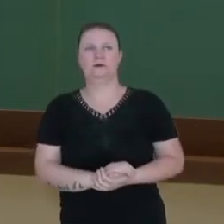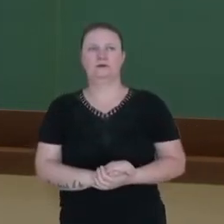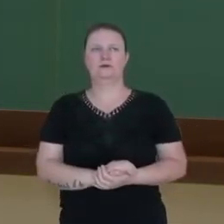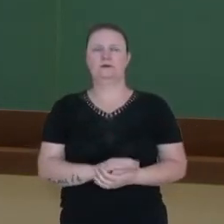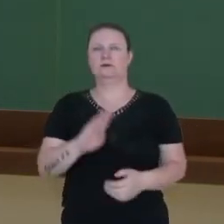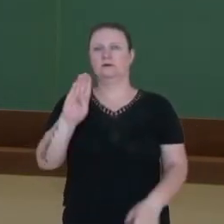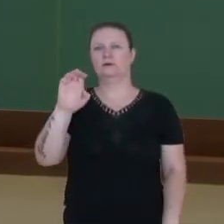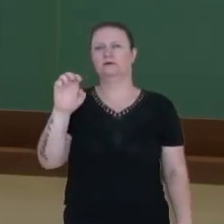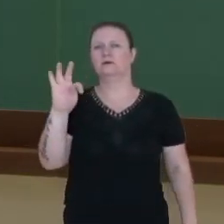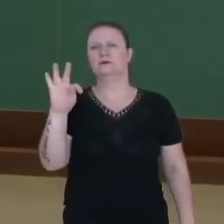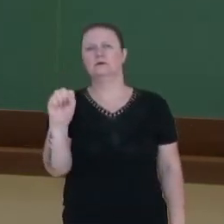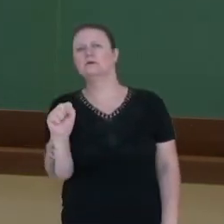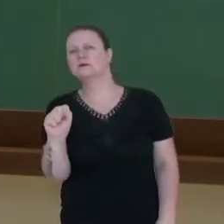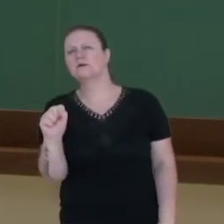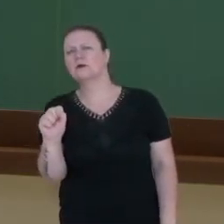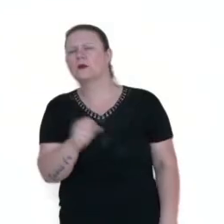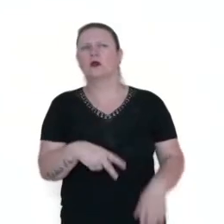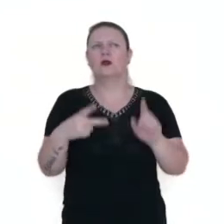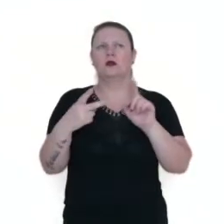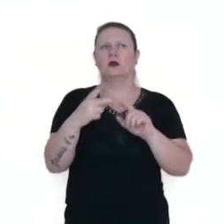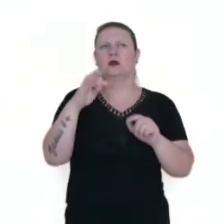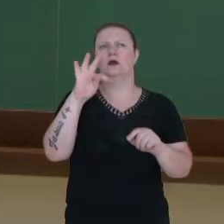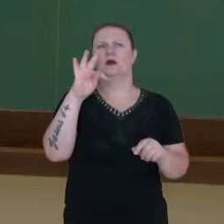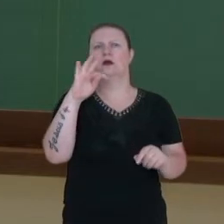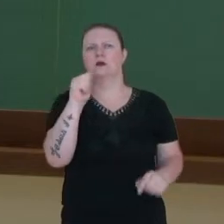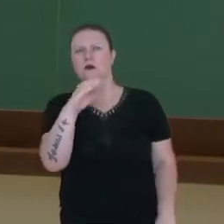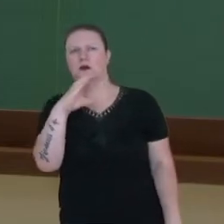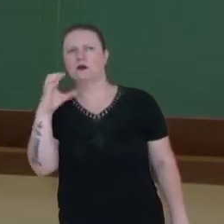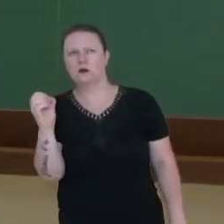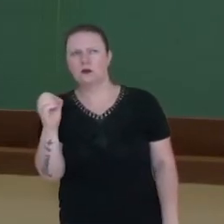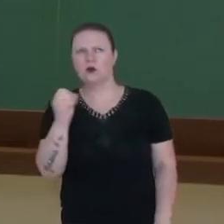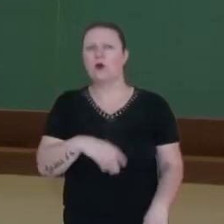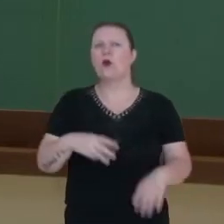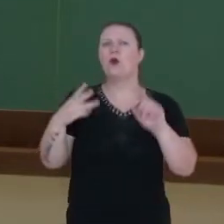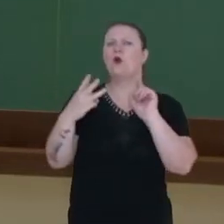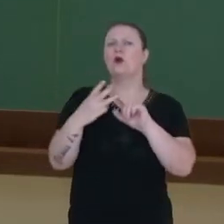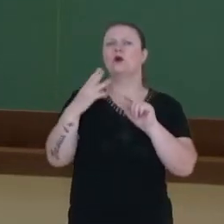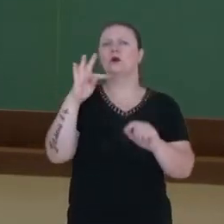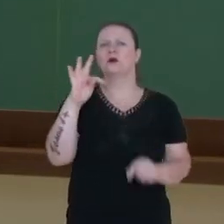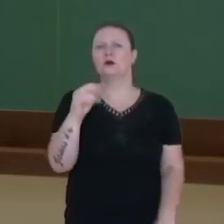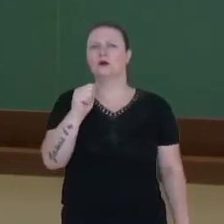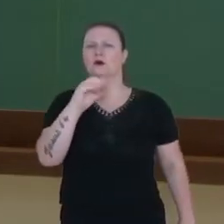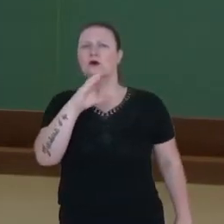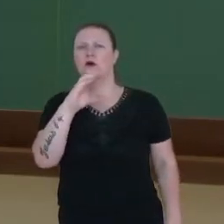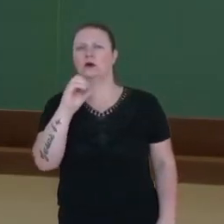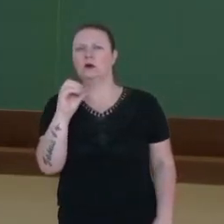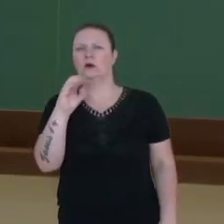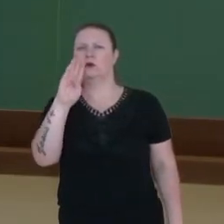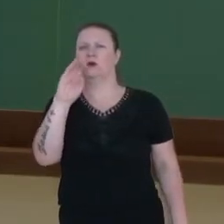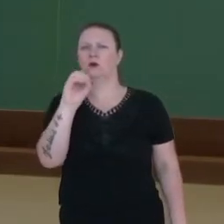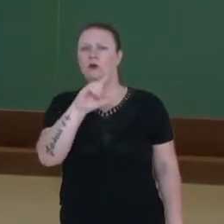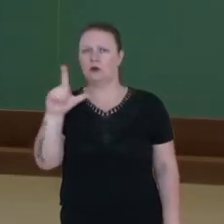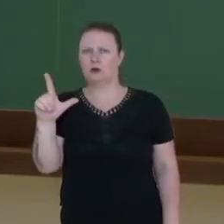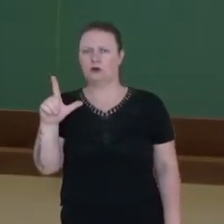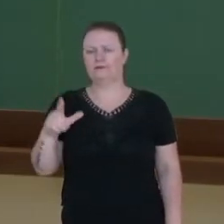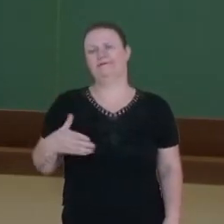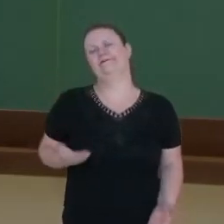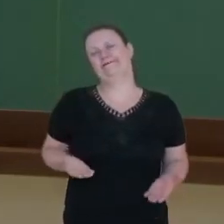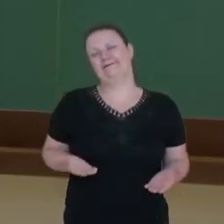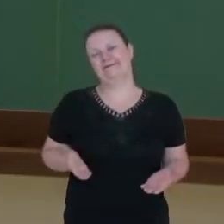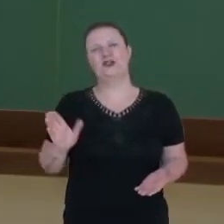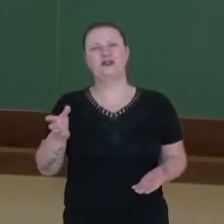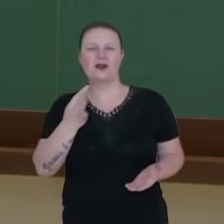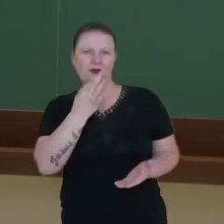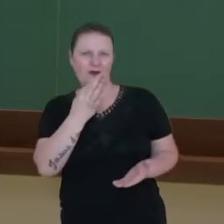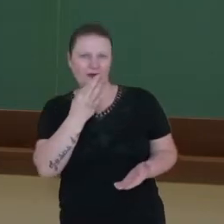Betis, taco ou taco ball? Falei então, né? Sobre nós conhecermos esses esportes de taco a partir do nosso jogo de Betis tão